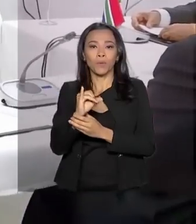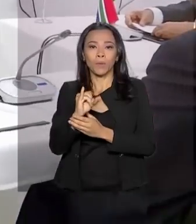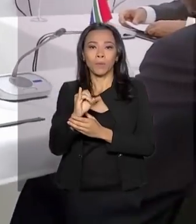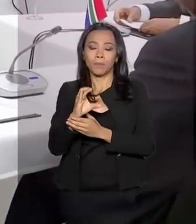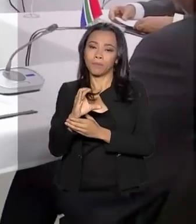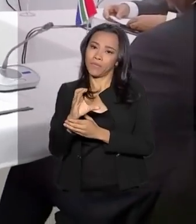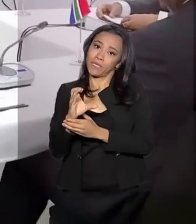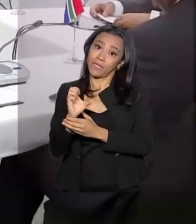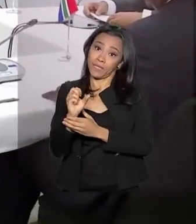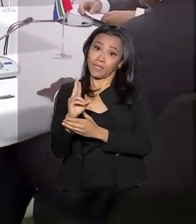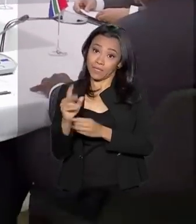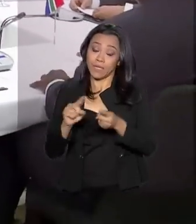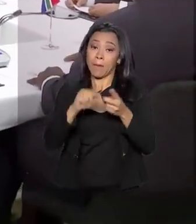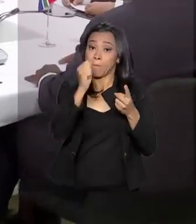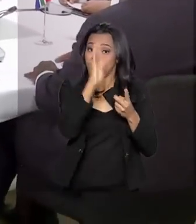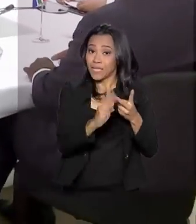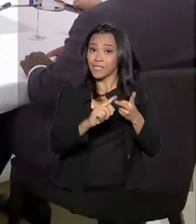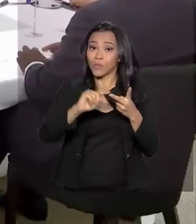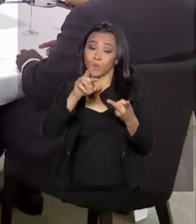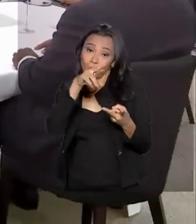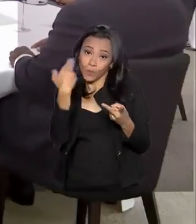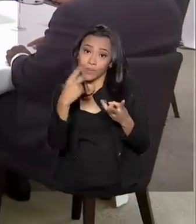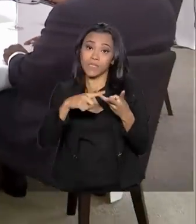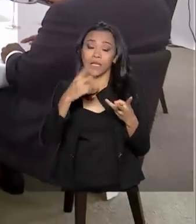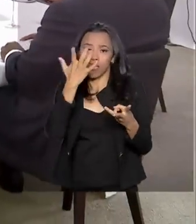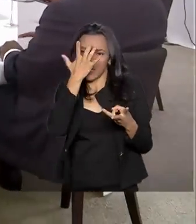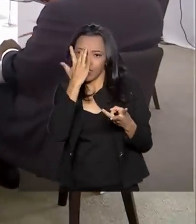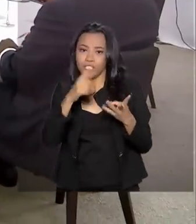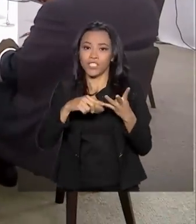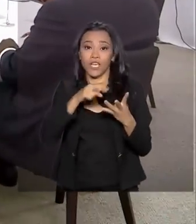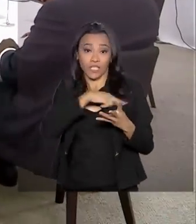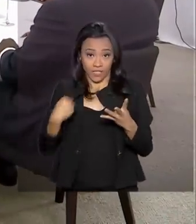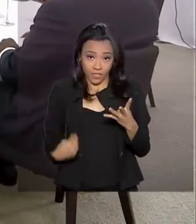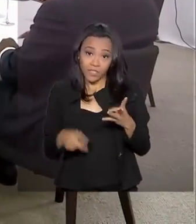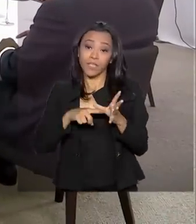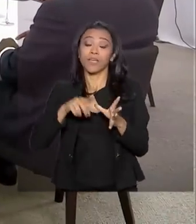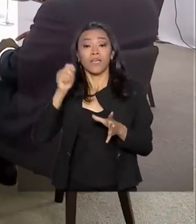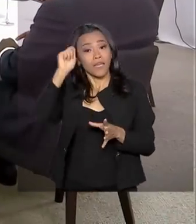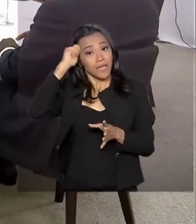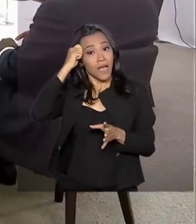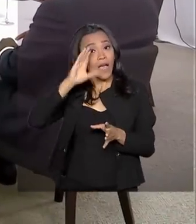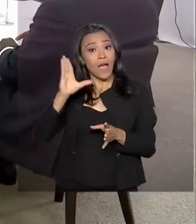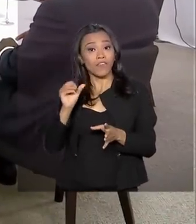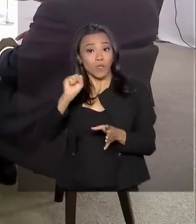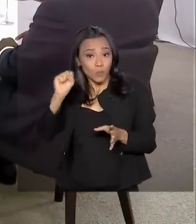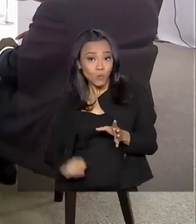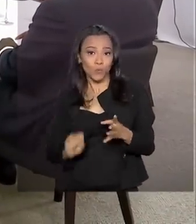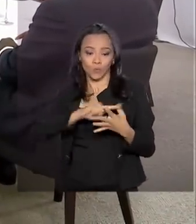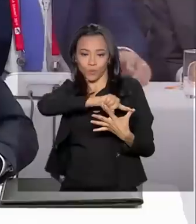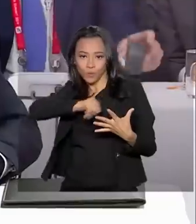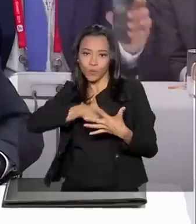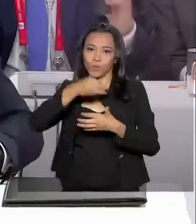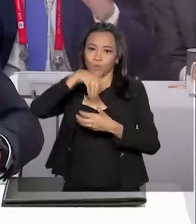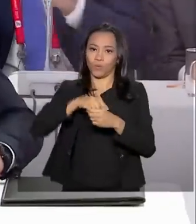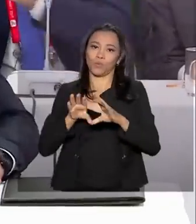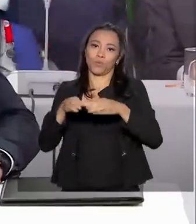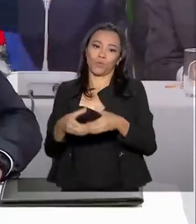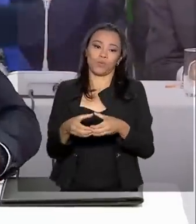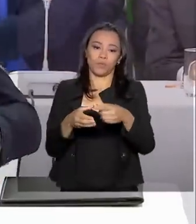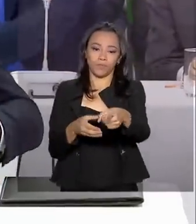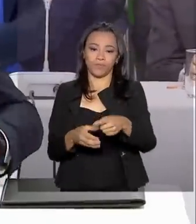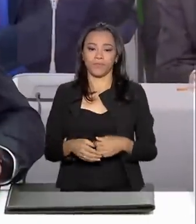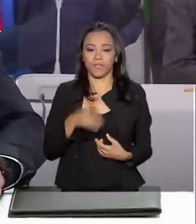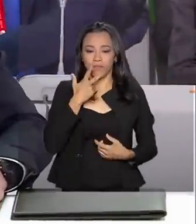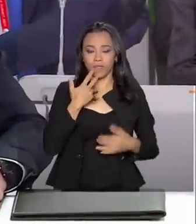formado por Brasil, Rússia, Índia, China e África do Sul. O Brasil preside o BRICS. Declaro aberta